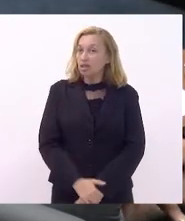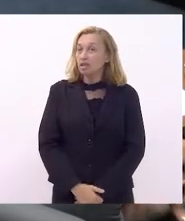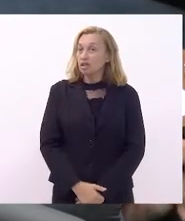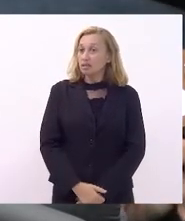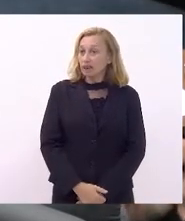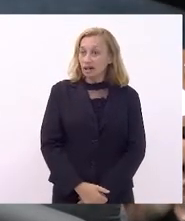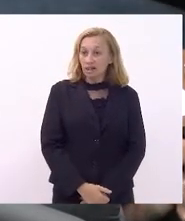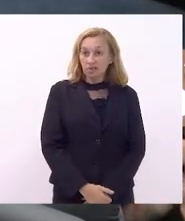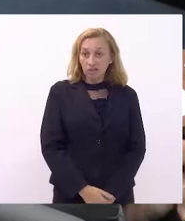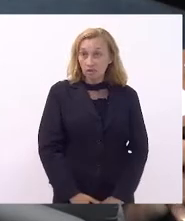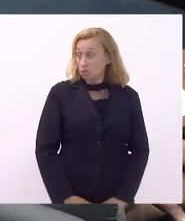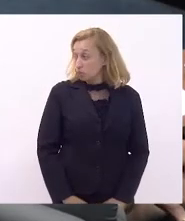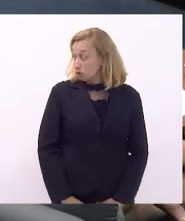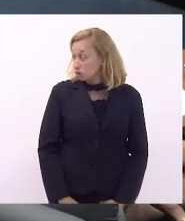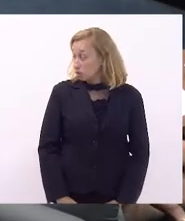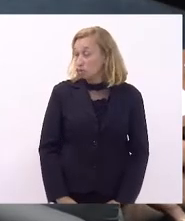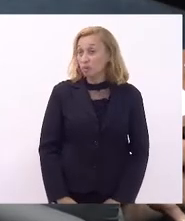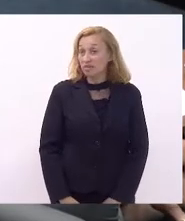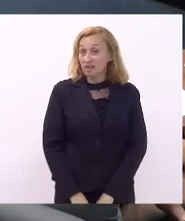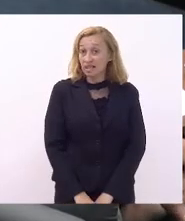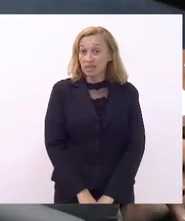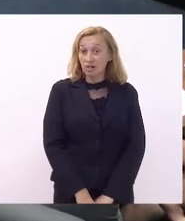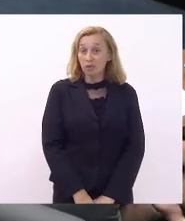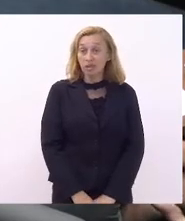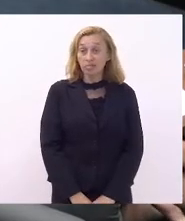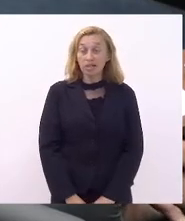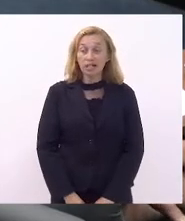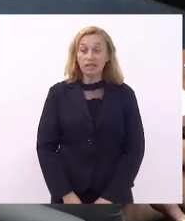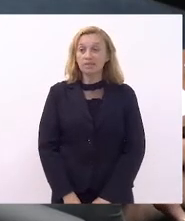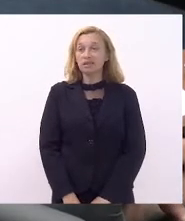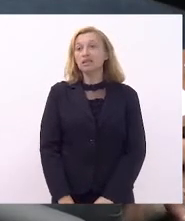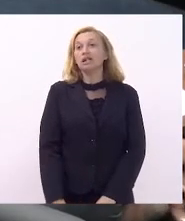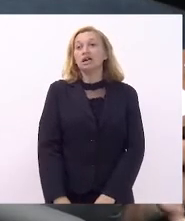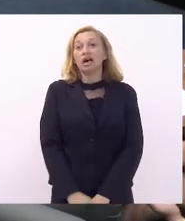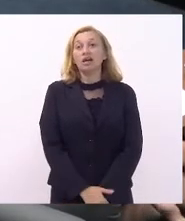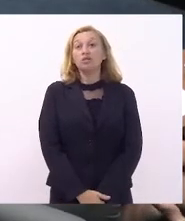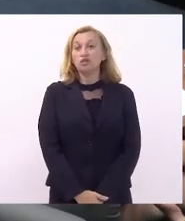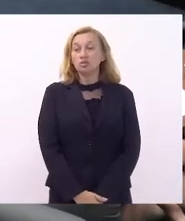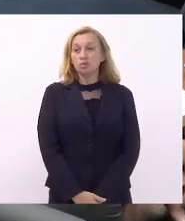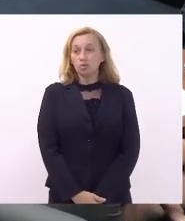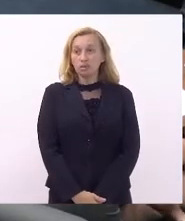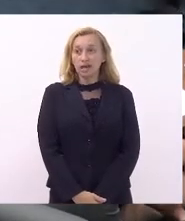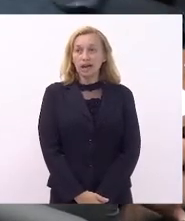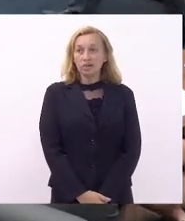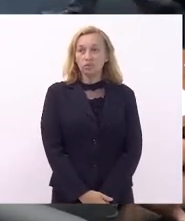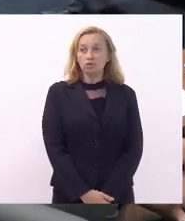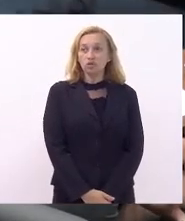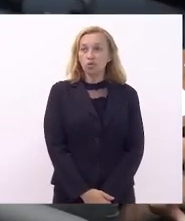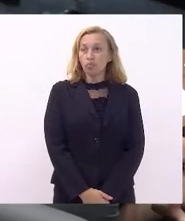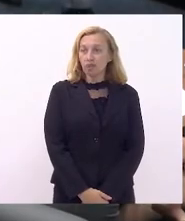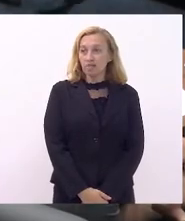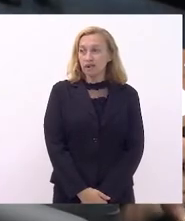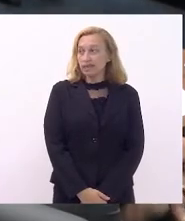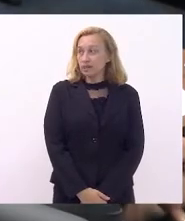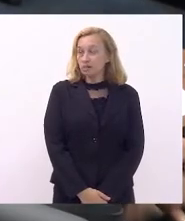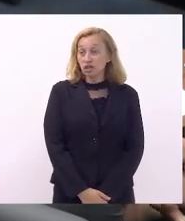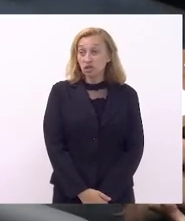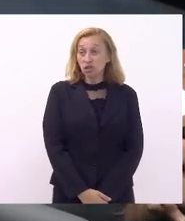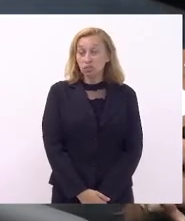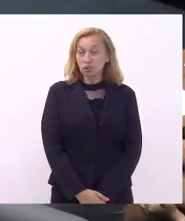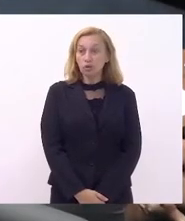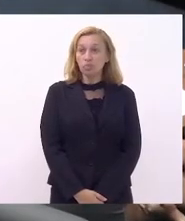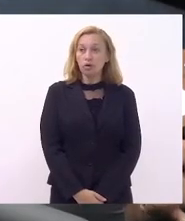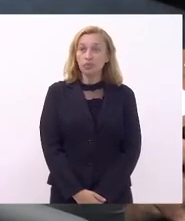Marta Rocha.